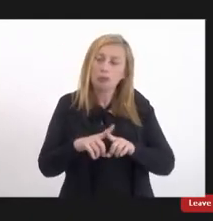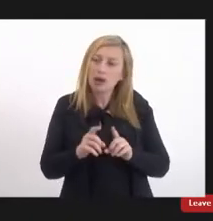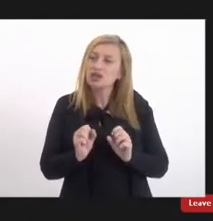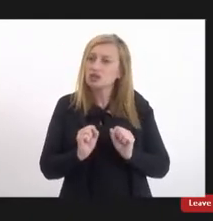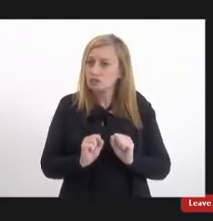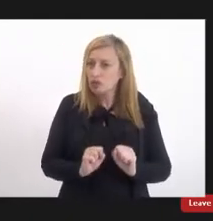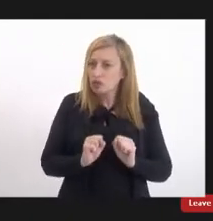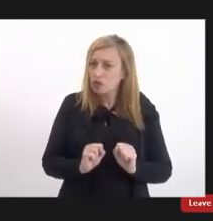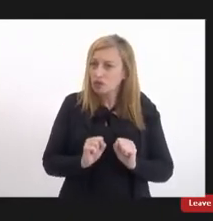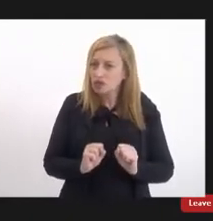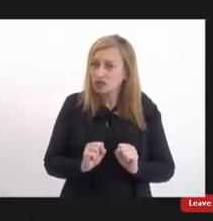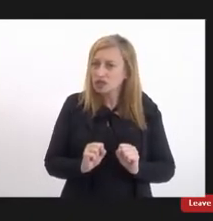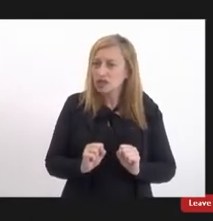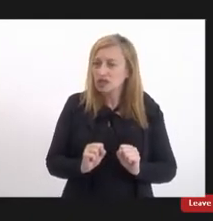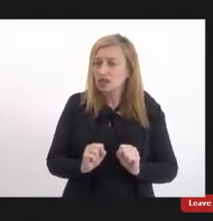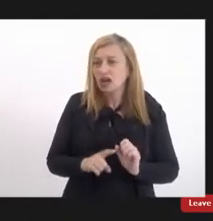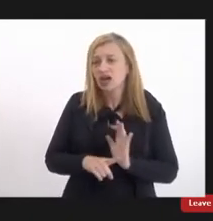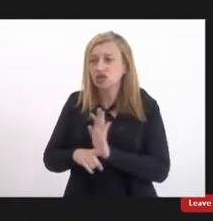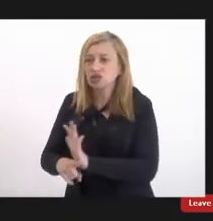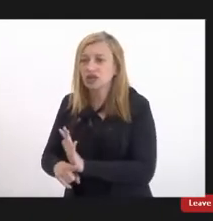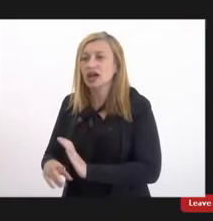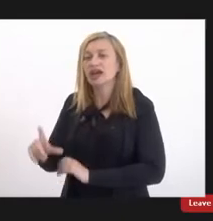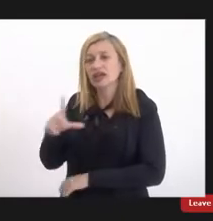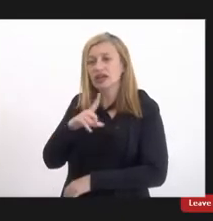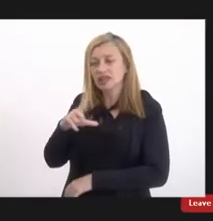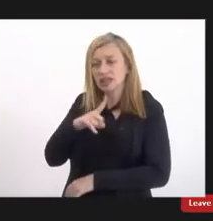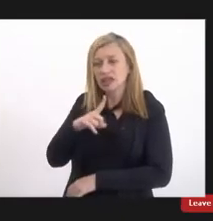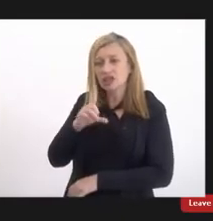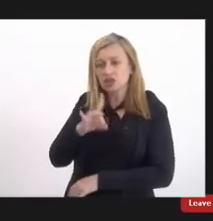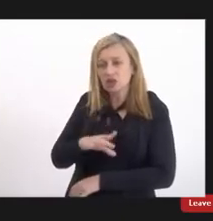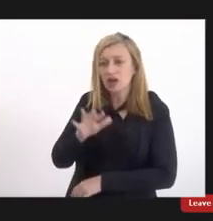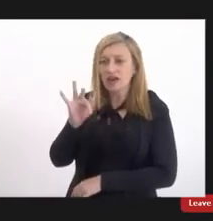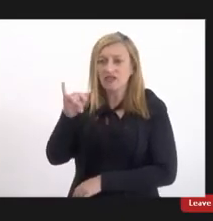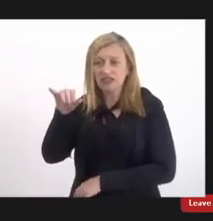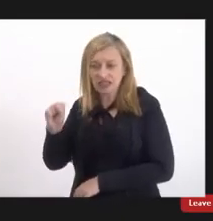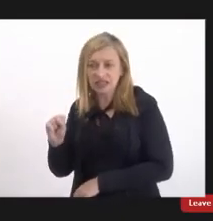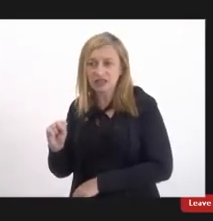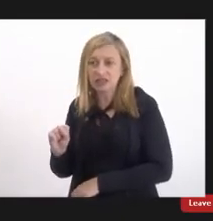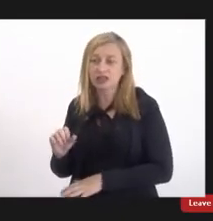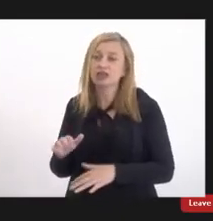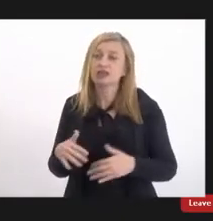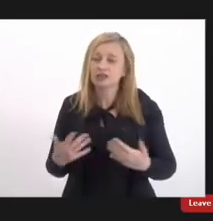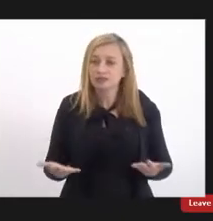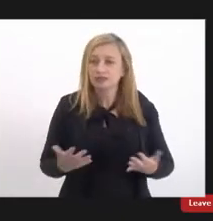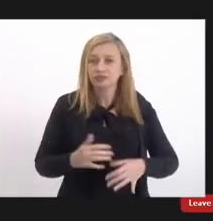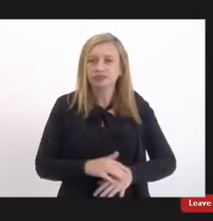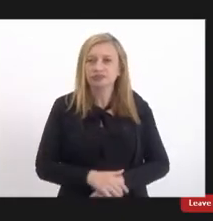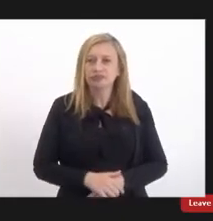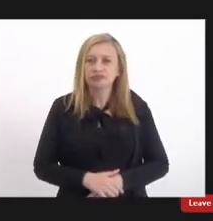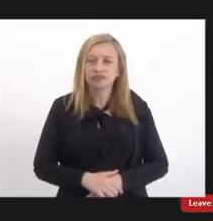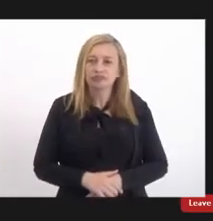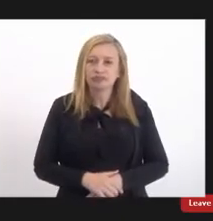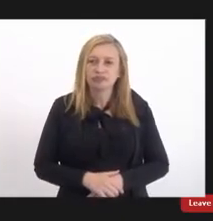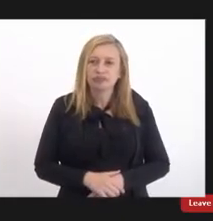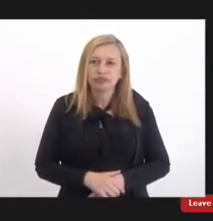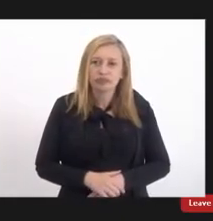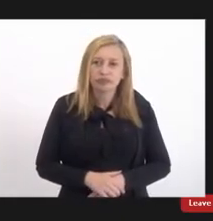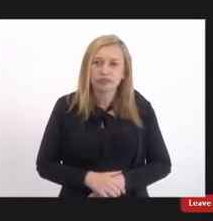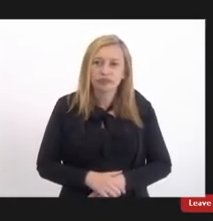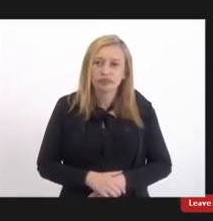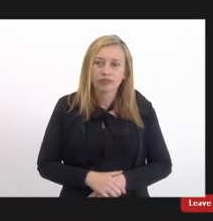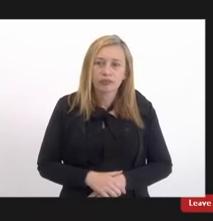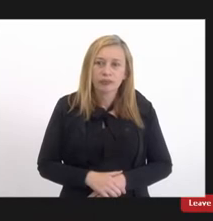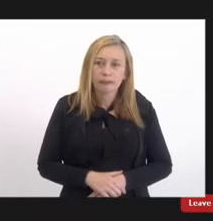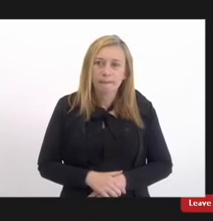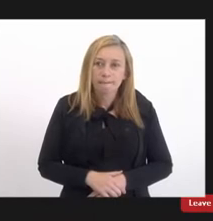beneficiar quem tem a física né assim só tô a gente tá aqui conversando